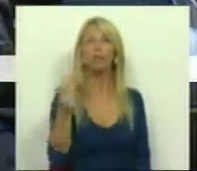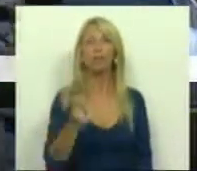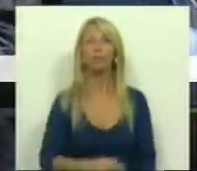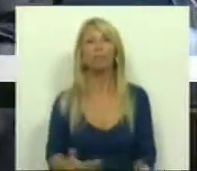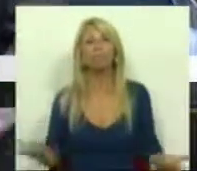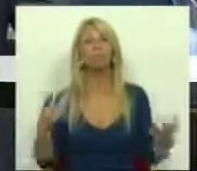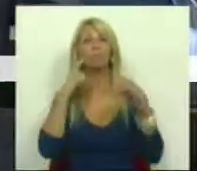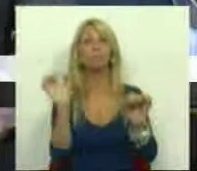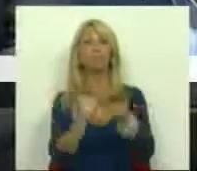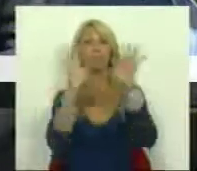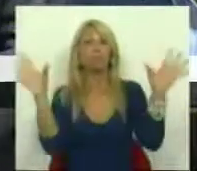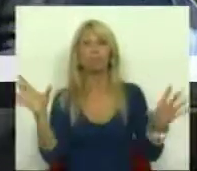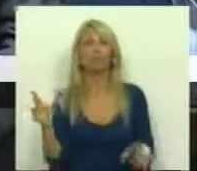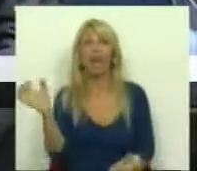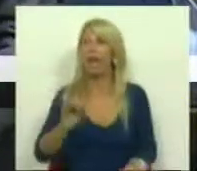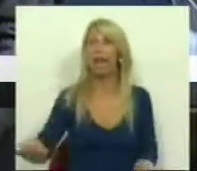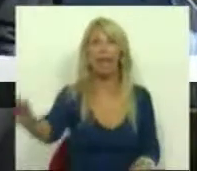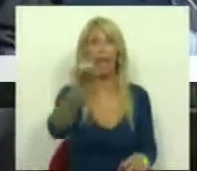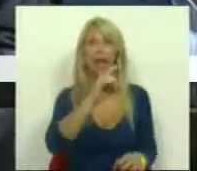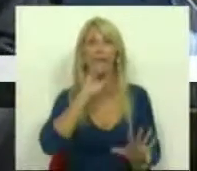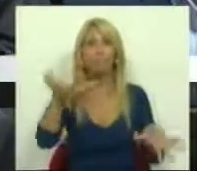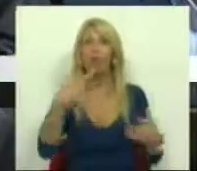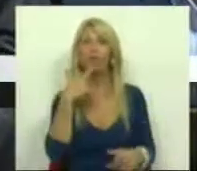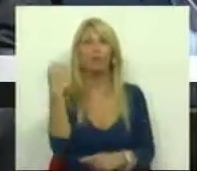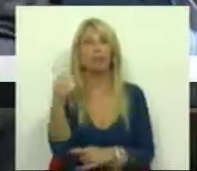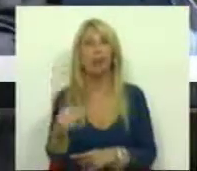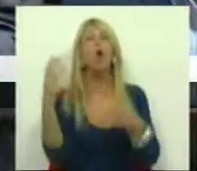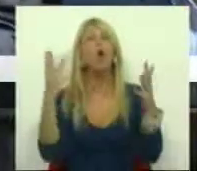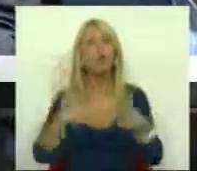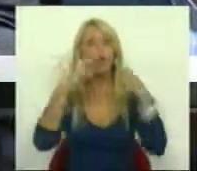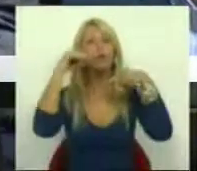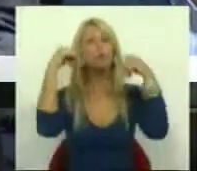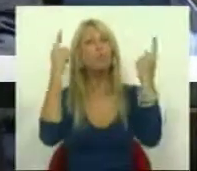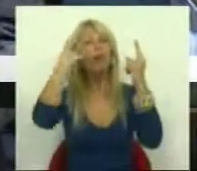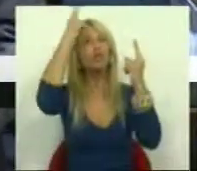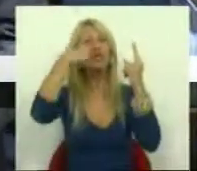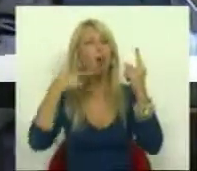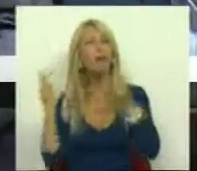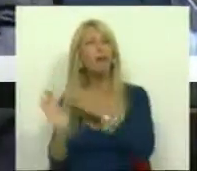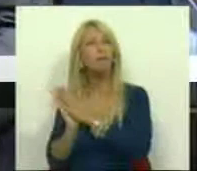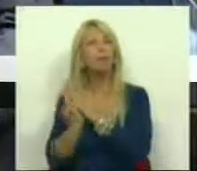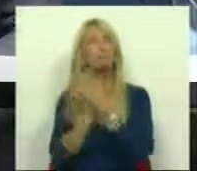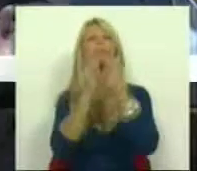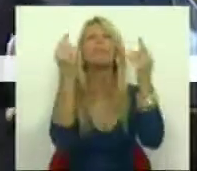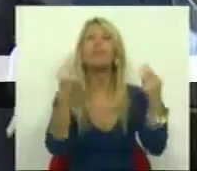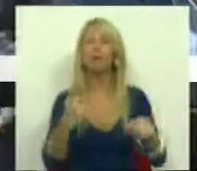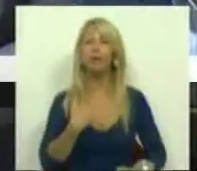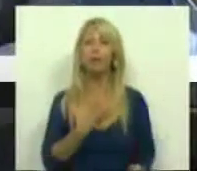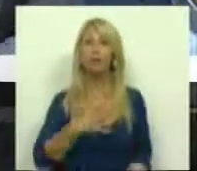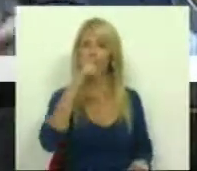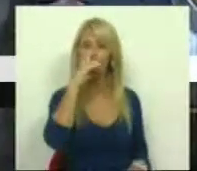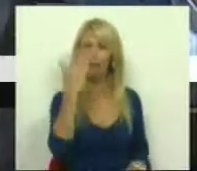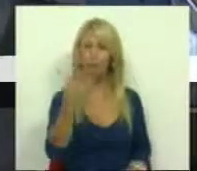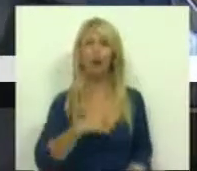evidência, ninguém pode negar, que as contas públicas têm uma história. Mas eu gostaria de lembrar que na história mais